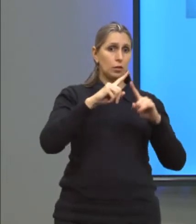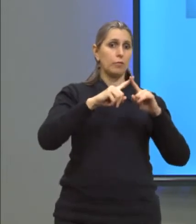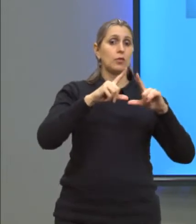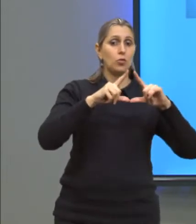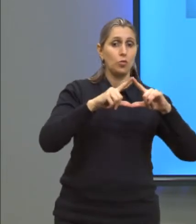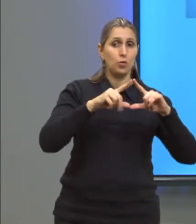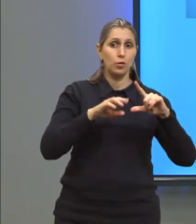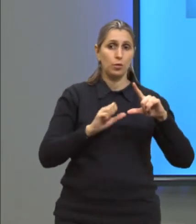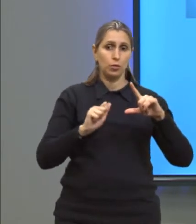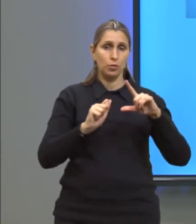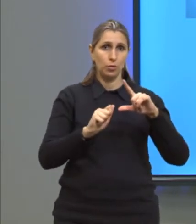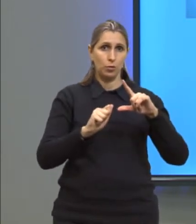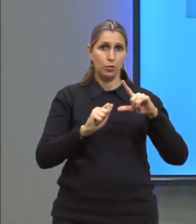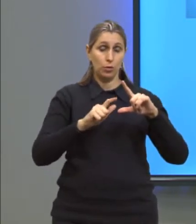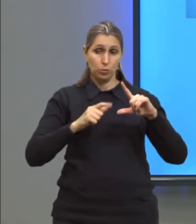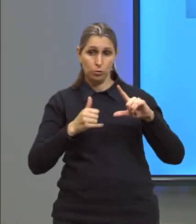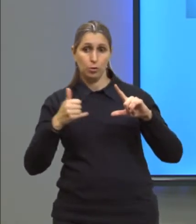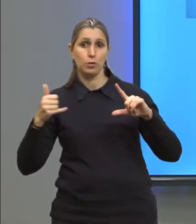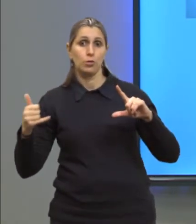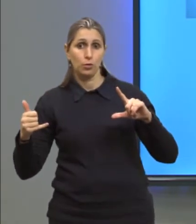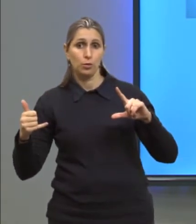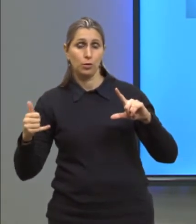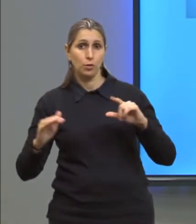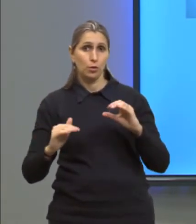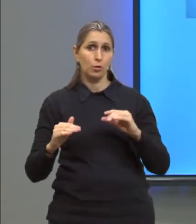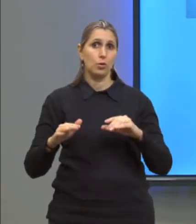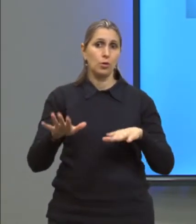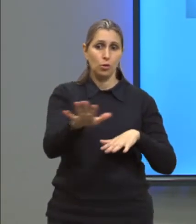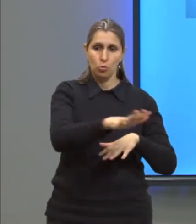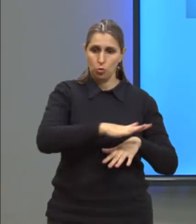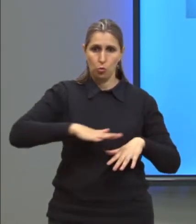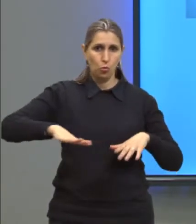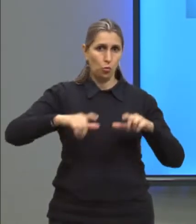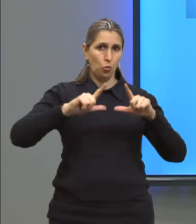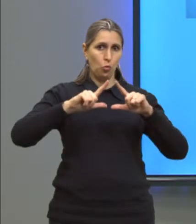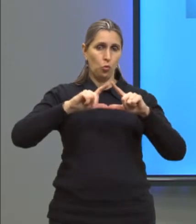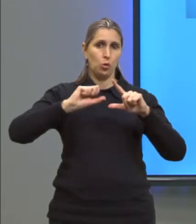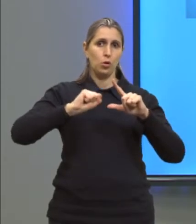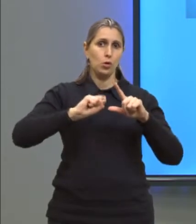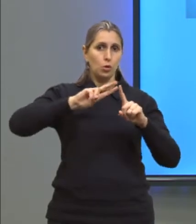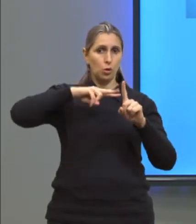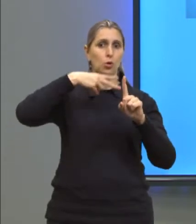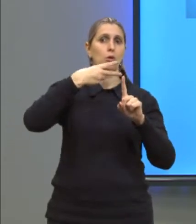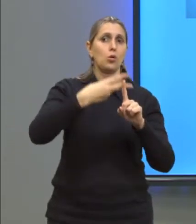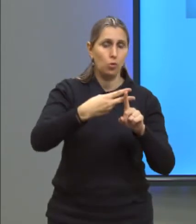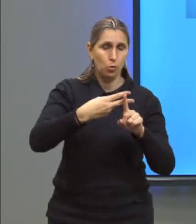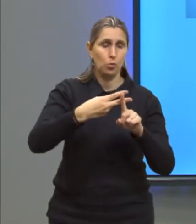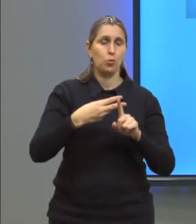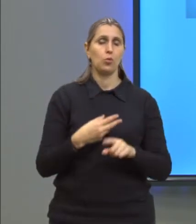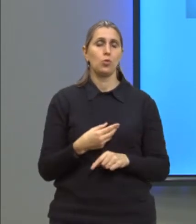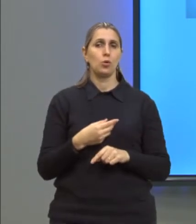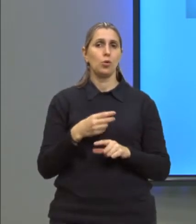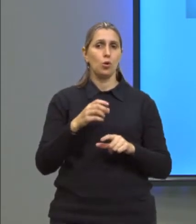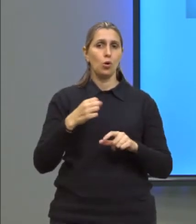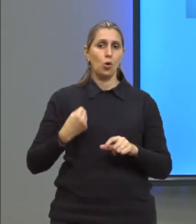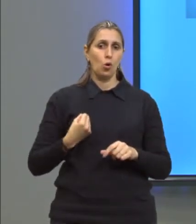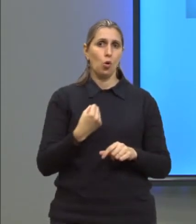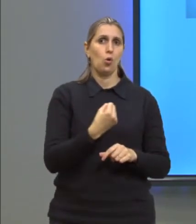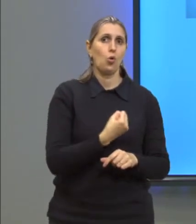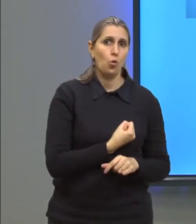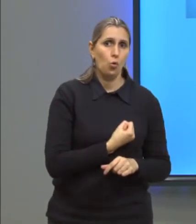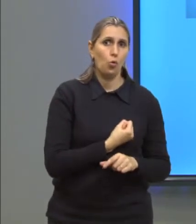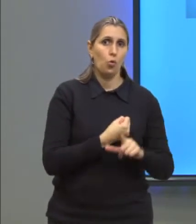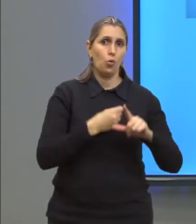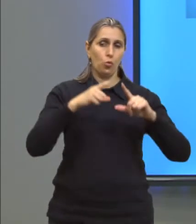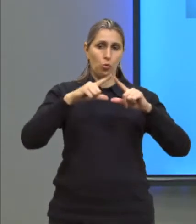linear. Então, o coeficiente de dilatação superficial vai ser o dobro, duas vezes, o coeficiente de